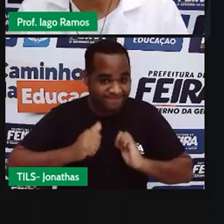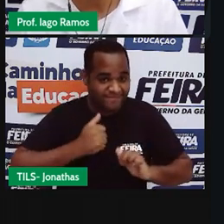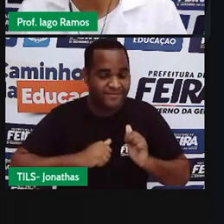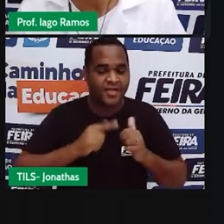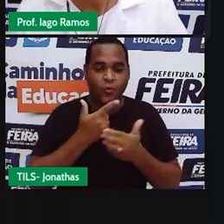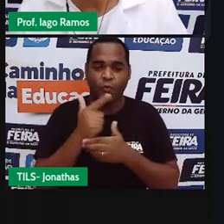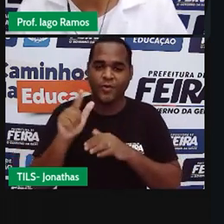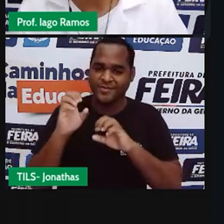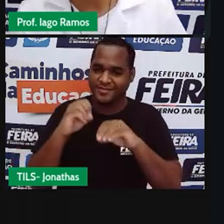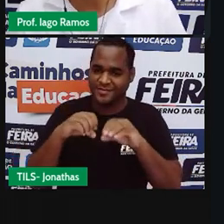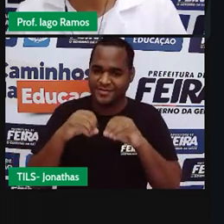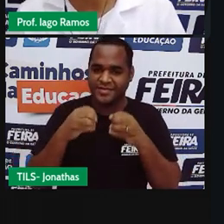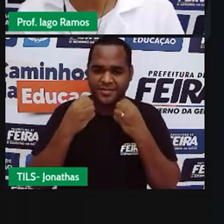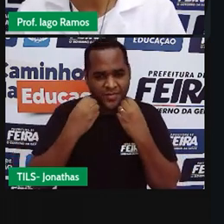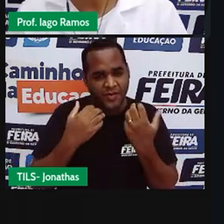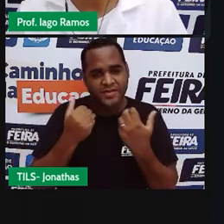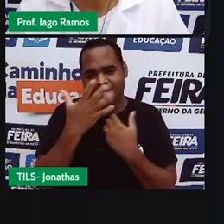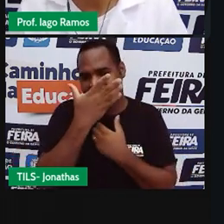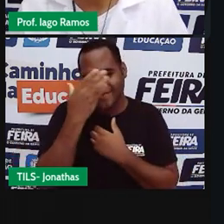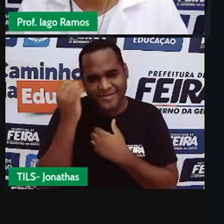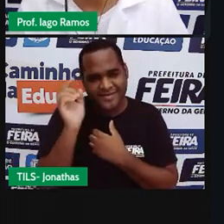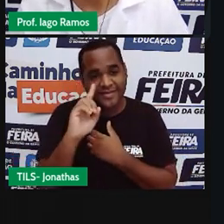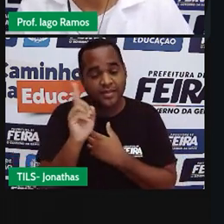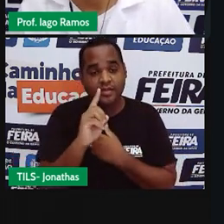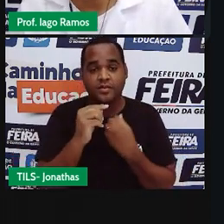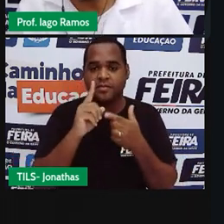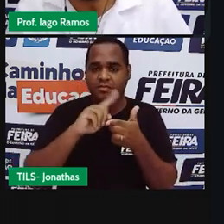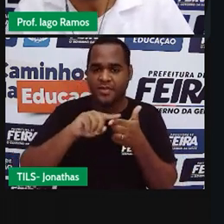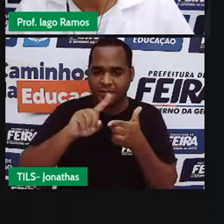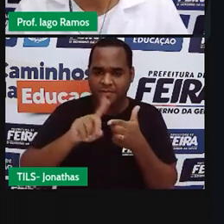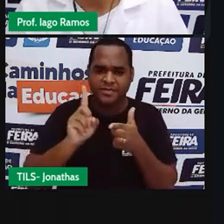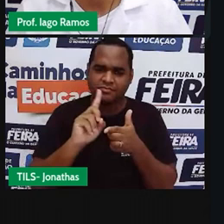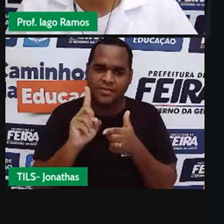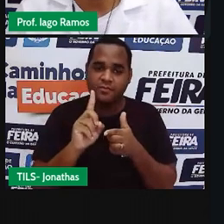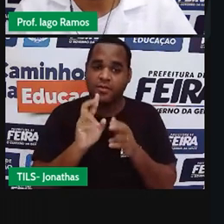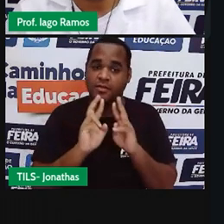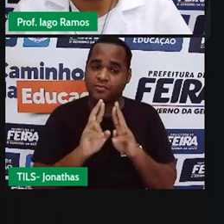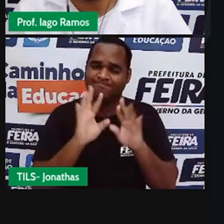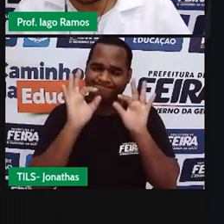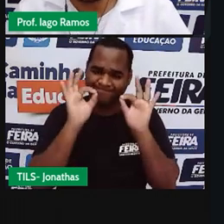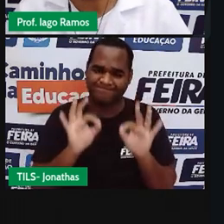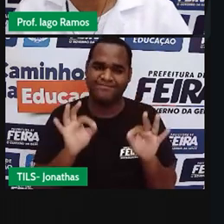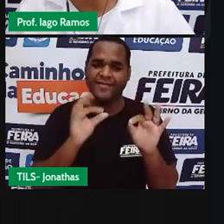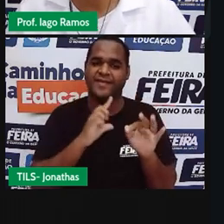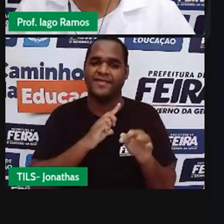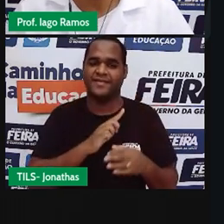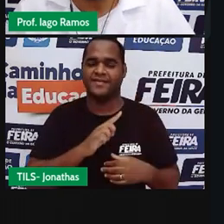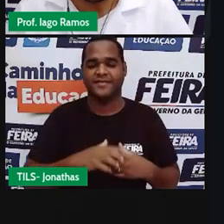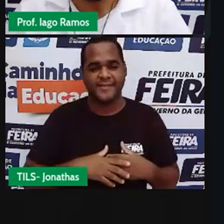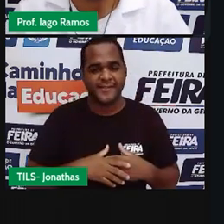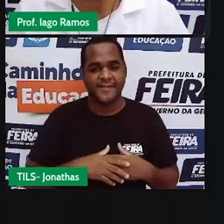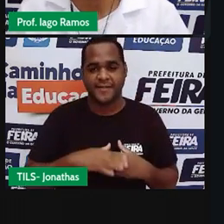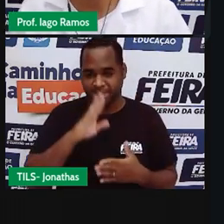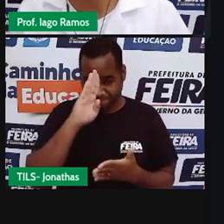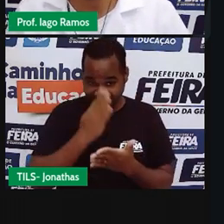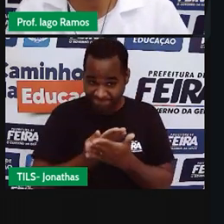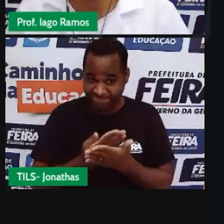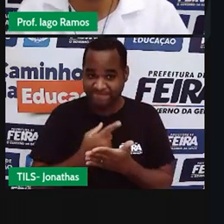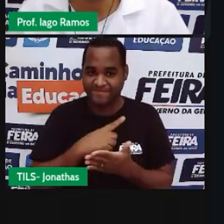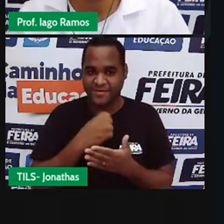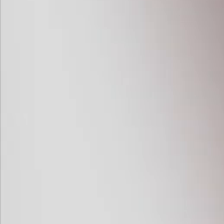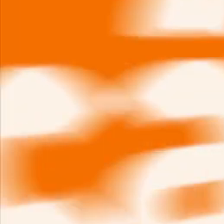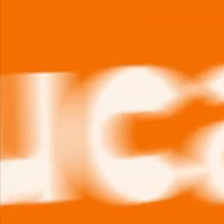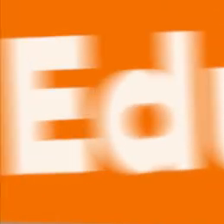próxima aula e não esquece tá matemática não é problema viu matemática é solução acredita em mim é